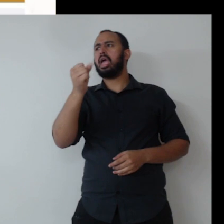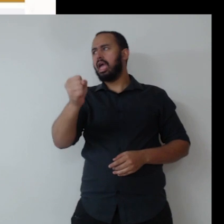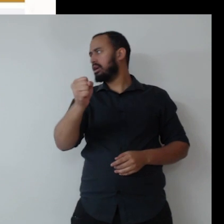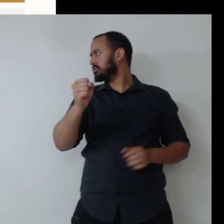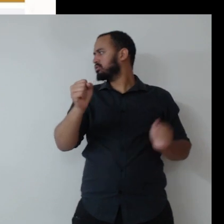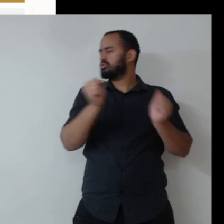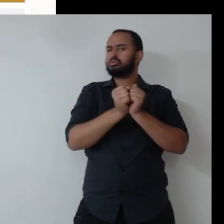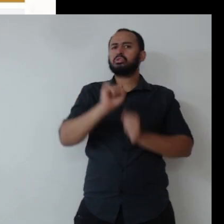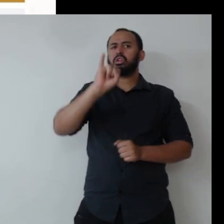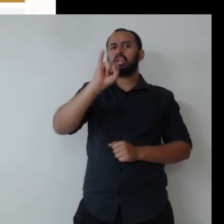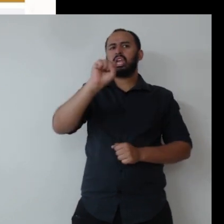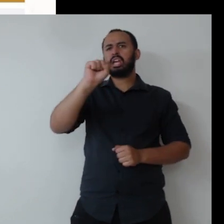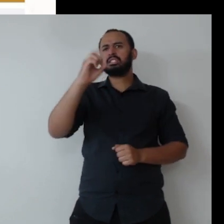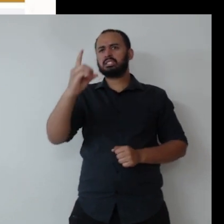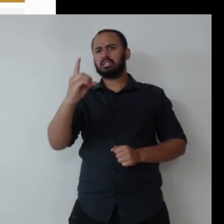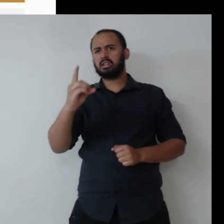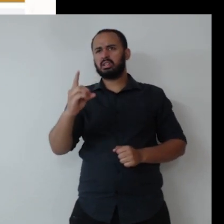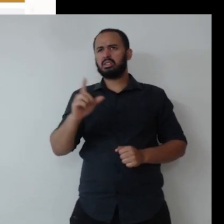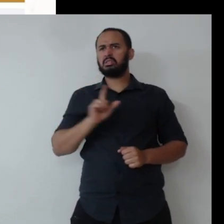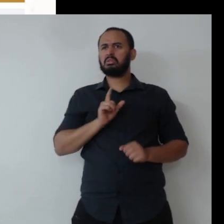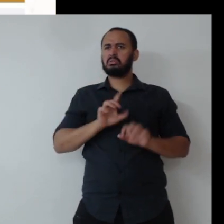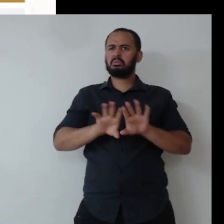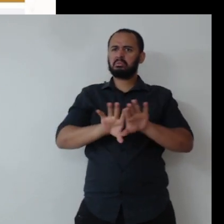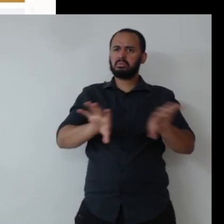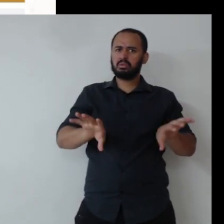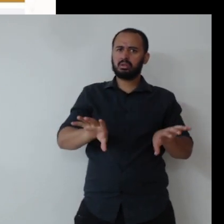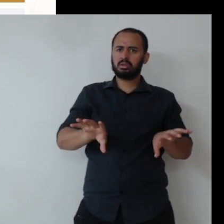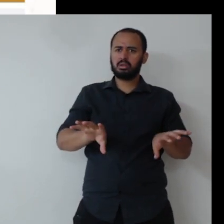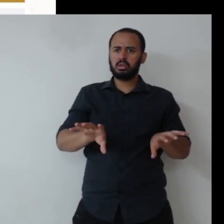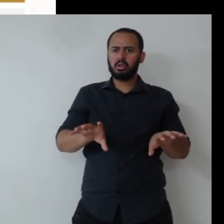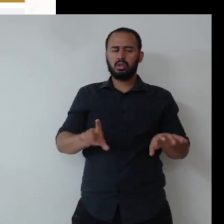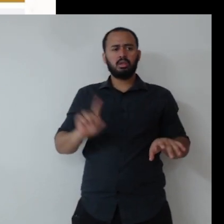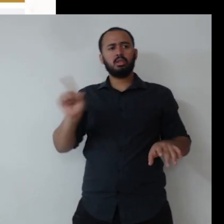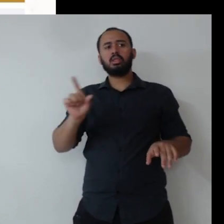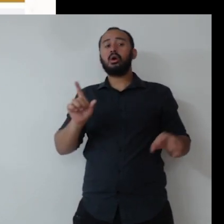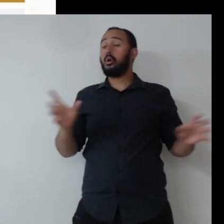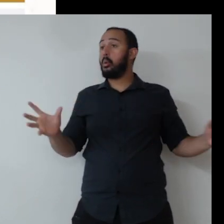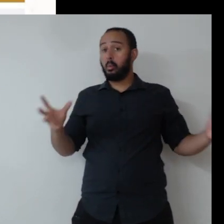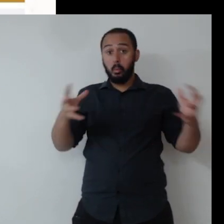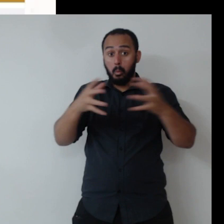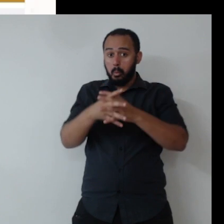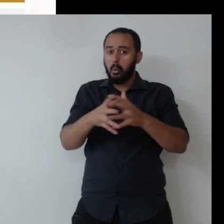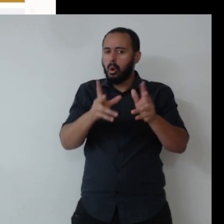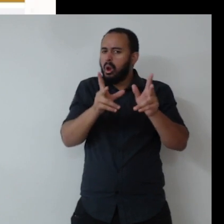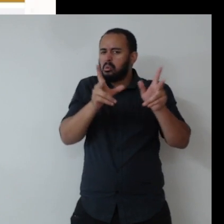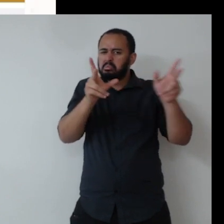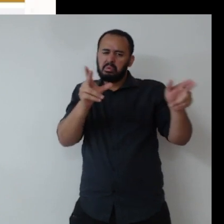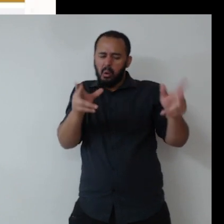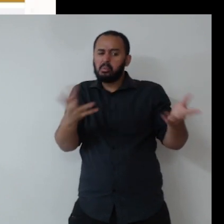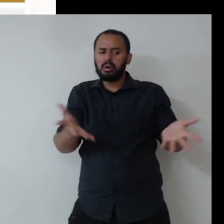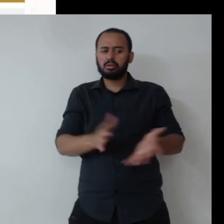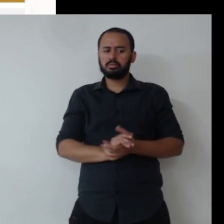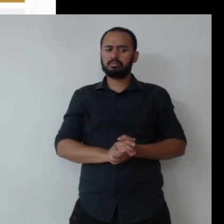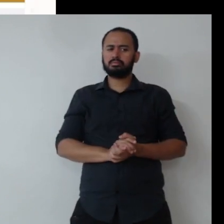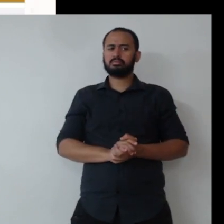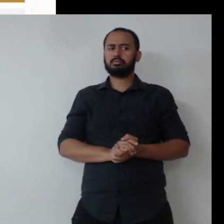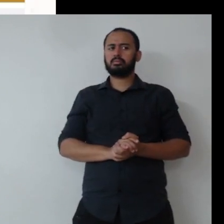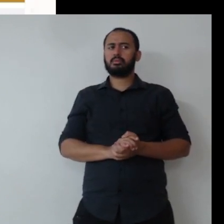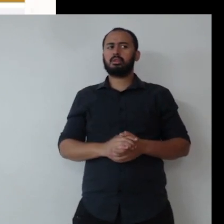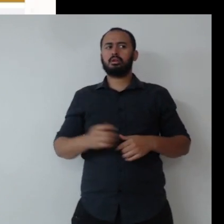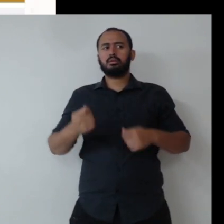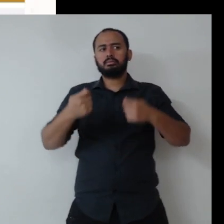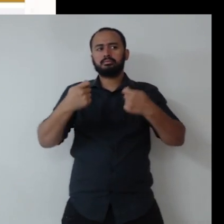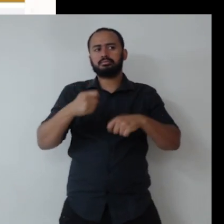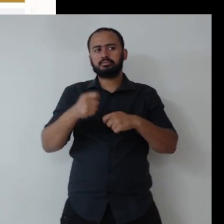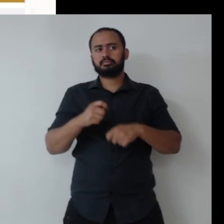Aí eu vou falar, tem tudo a ver, não precisa usar ESG na sua política que você for desenhar, ah, vou fazer uma resolução,